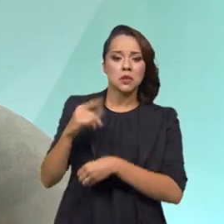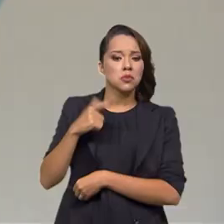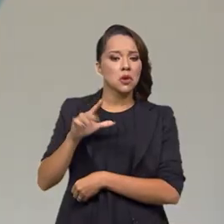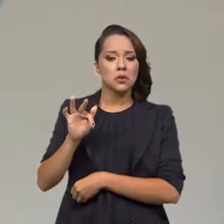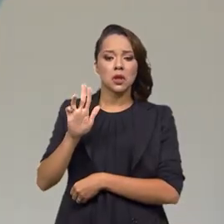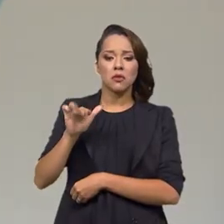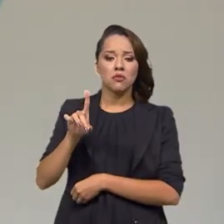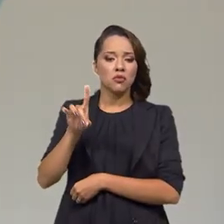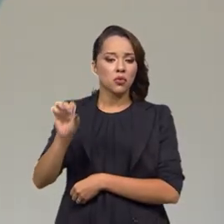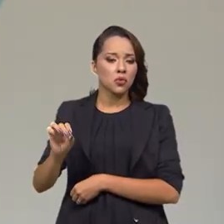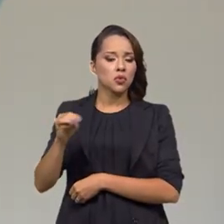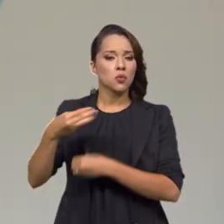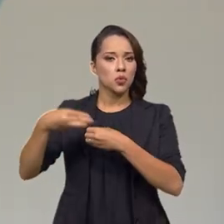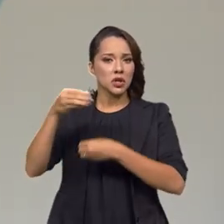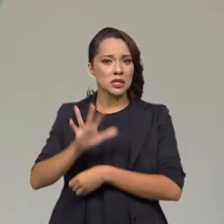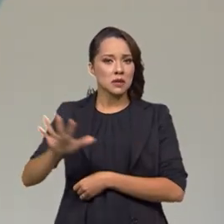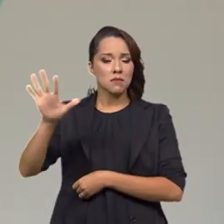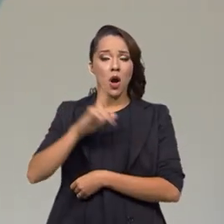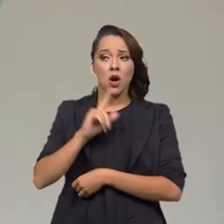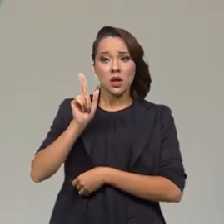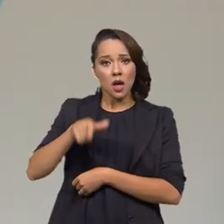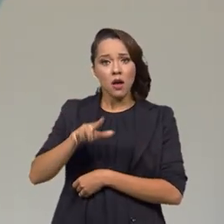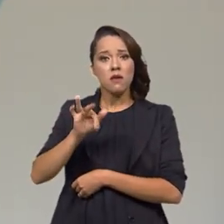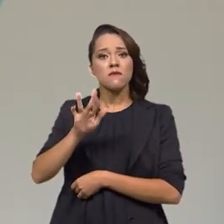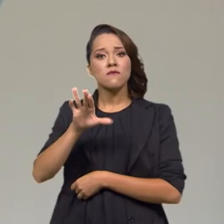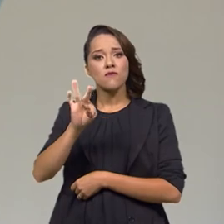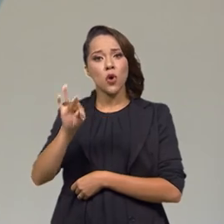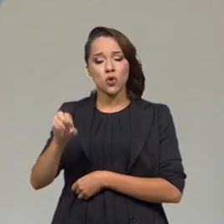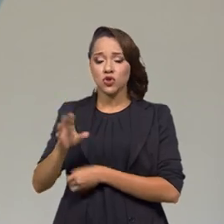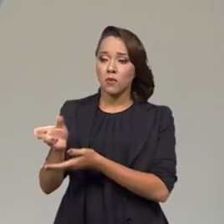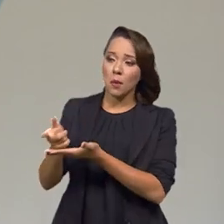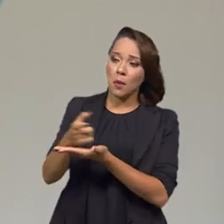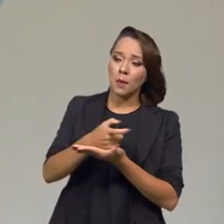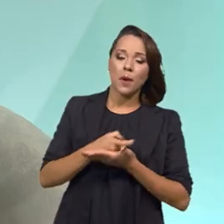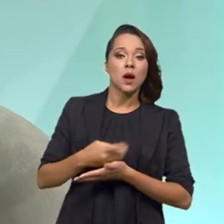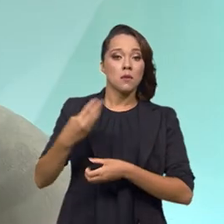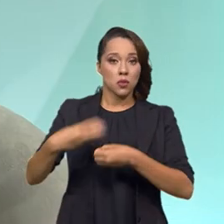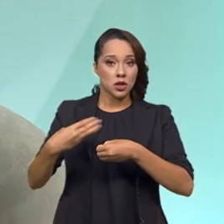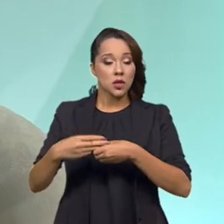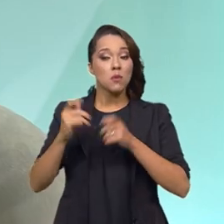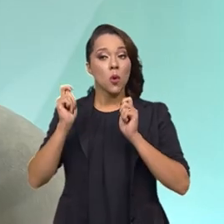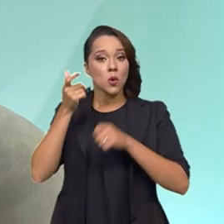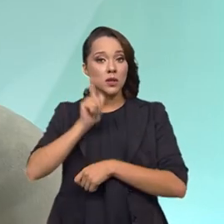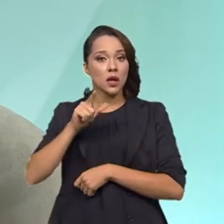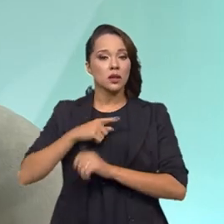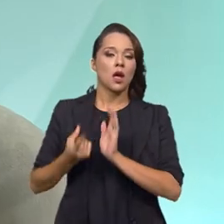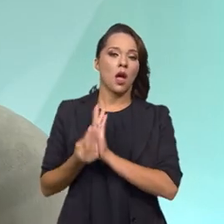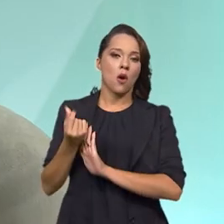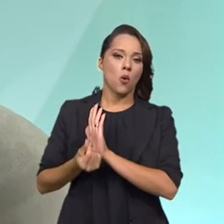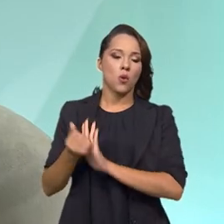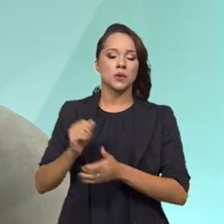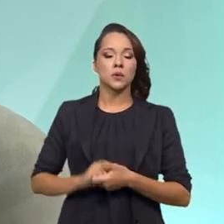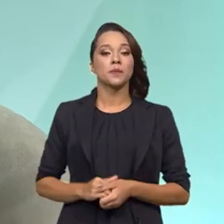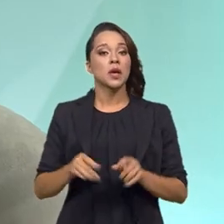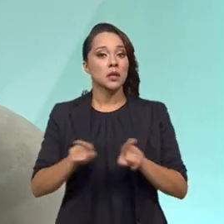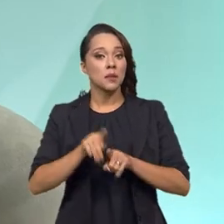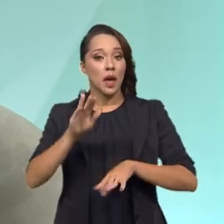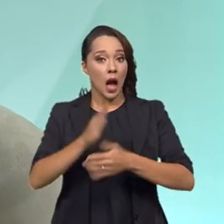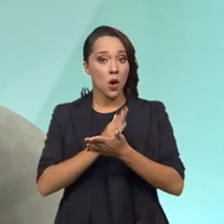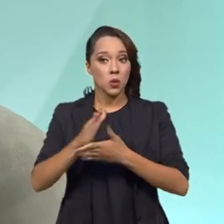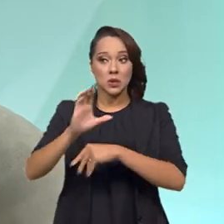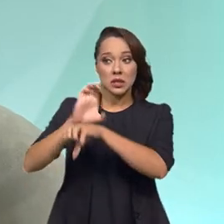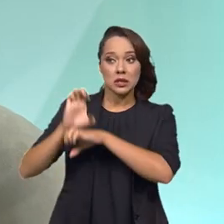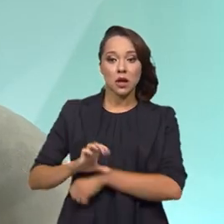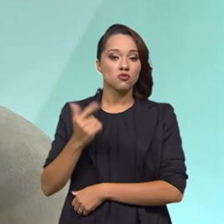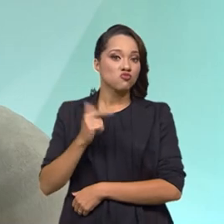fundos municipais, que são fontes de arrecadação para que os próprios municípios possam obter recursos e também alguns estados